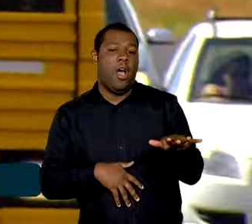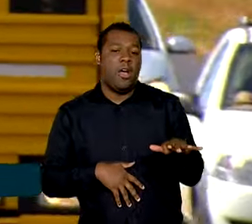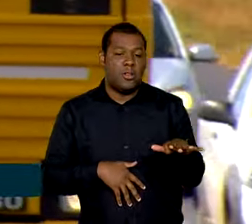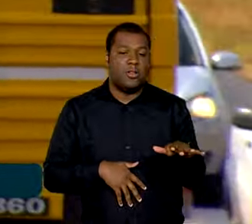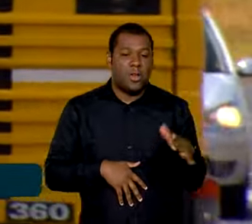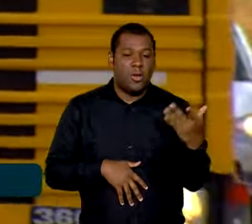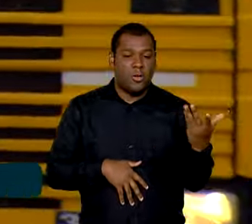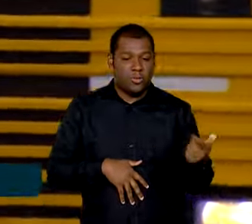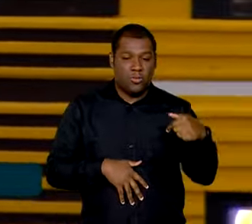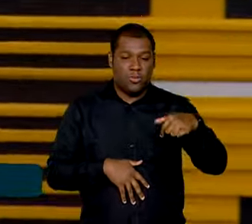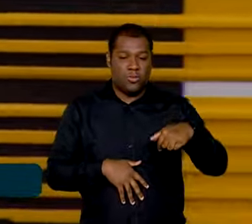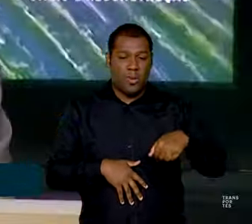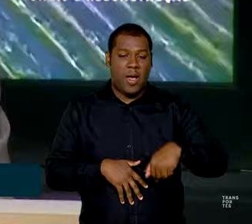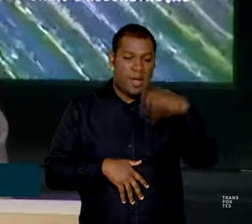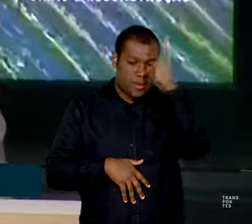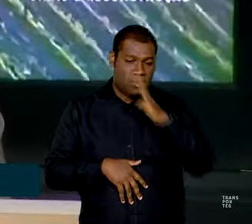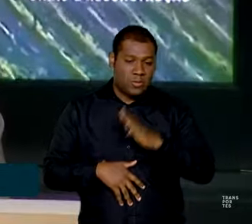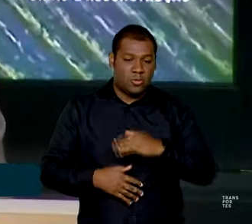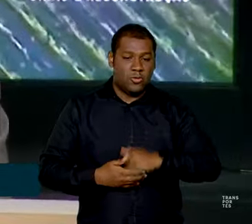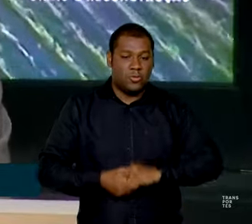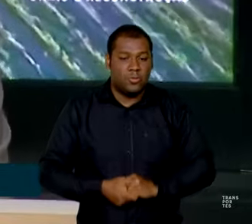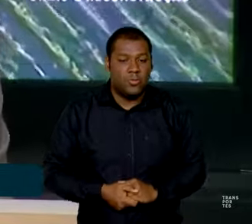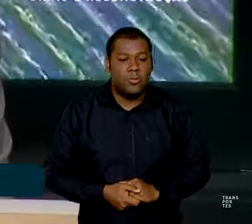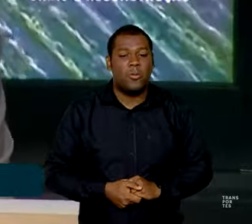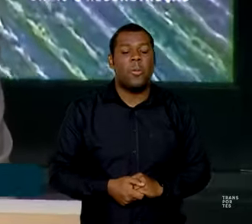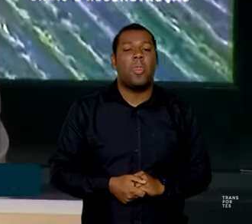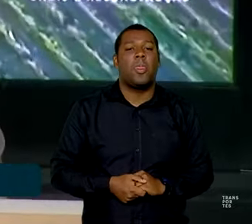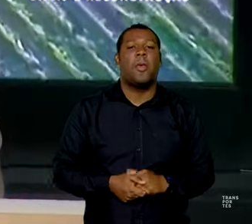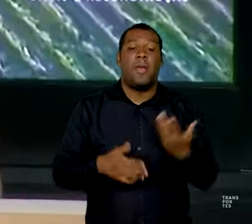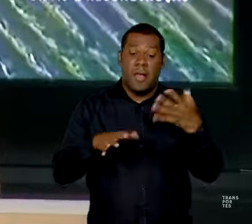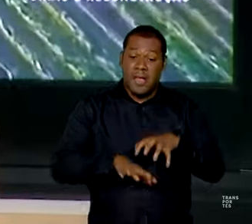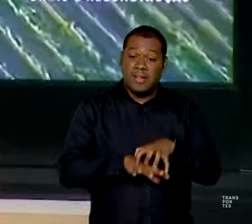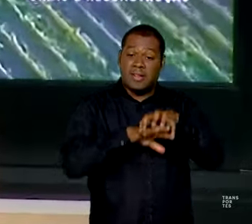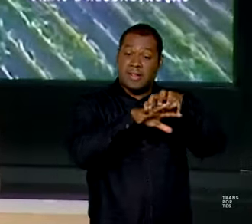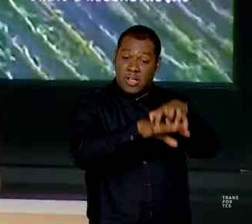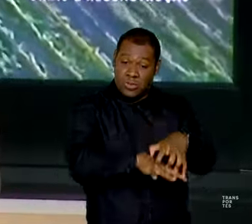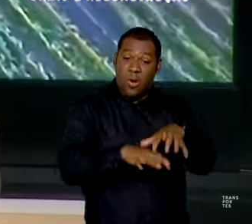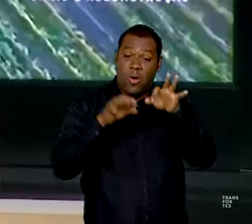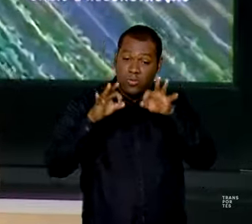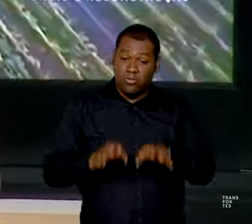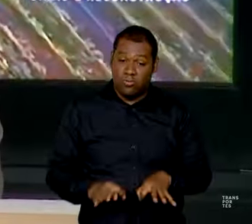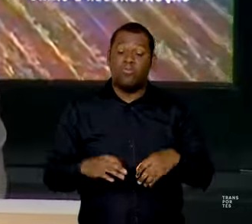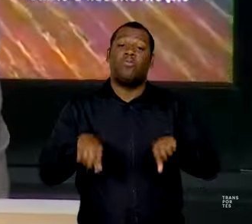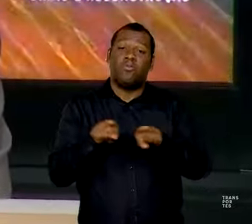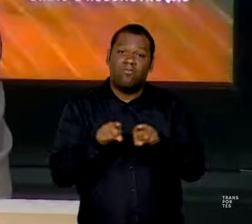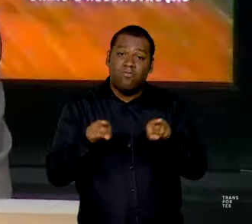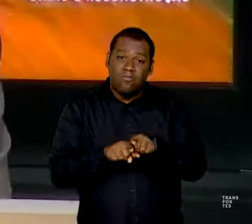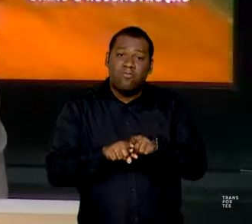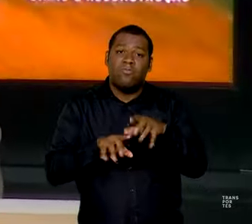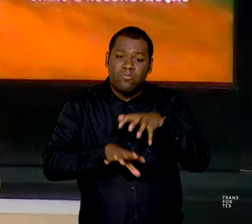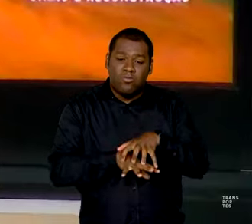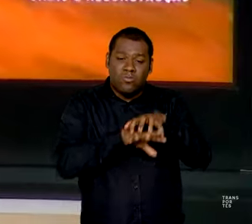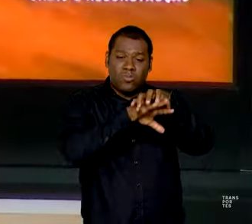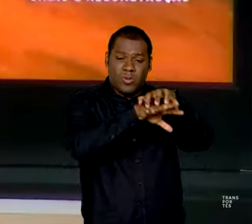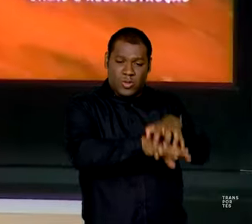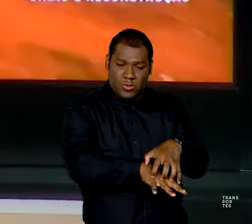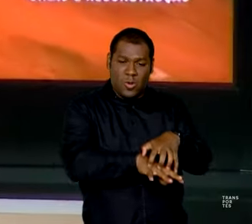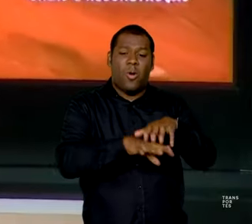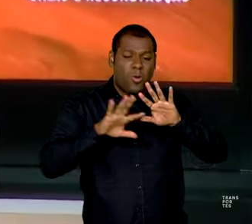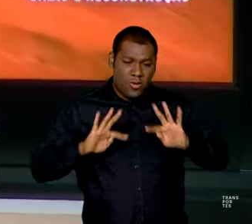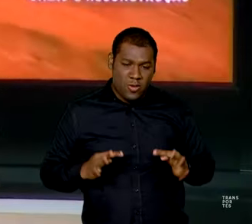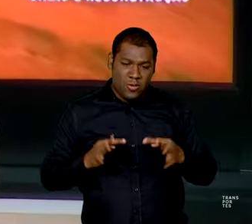de norte a sul. Quando a gente tem um transporte mais eficiente, com modais integrados, com portos dando